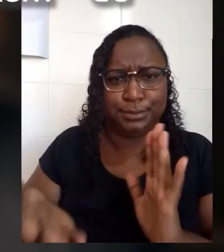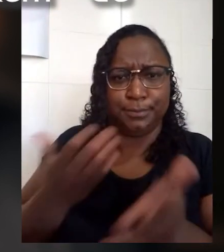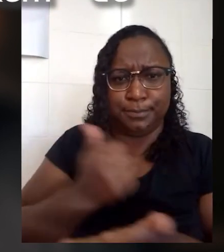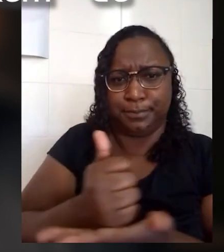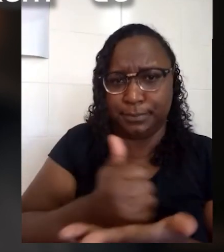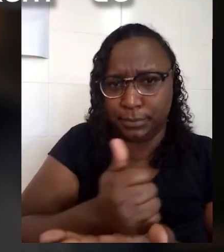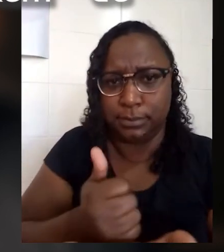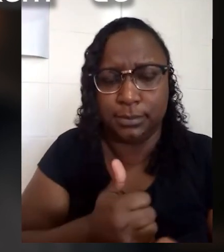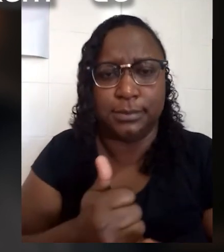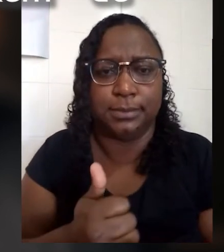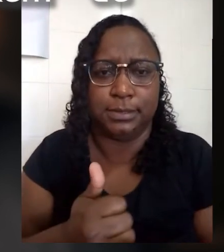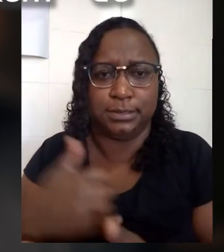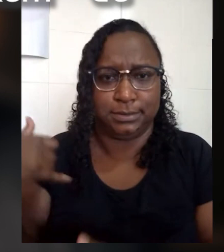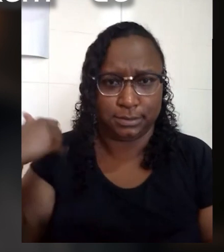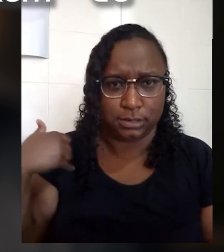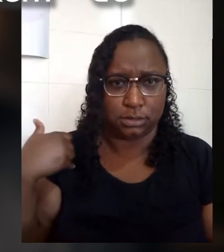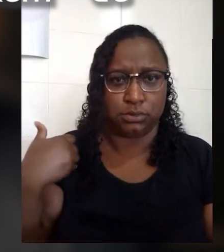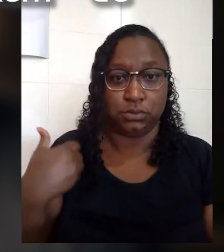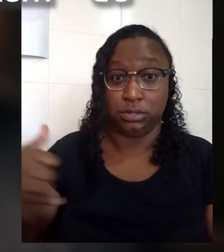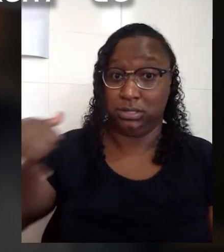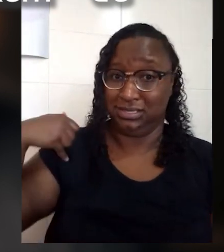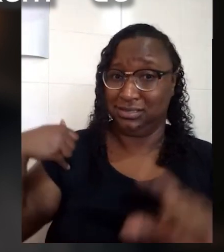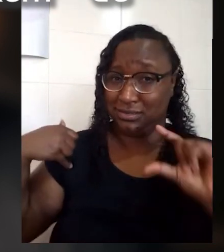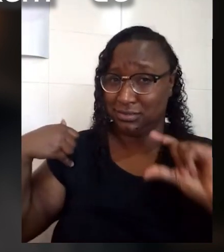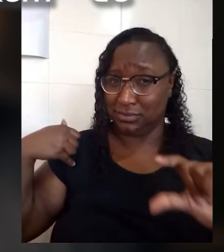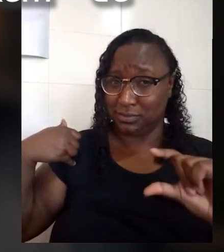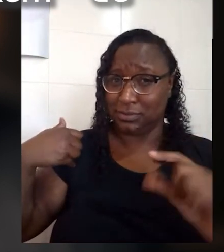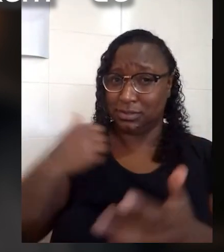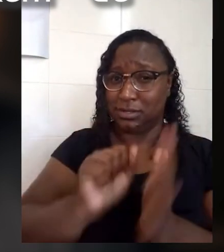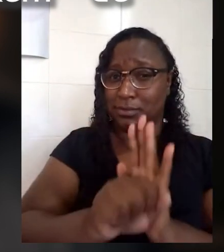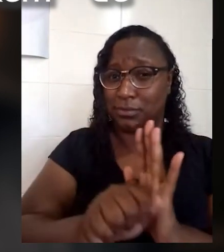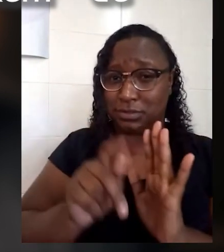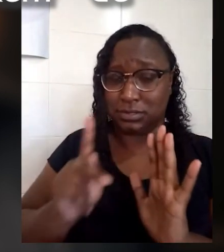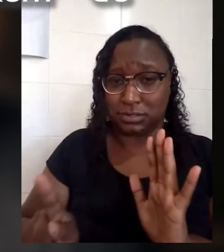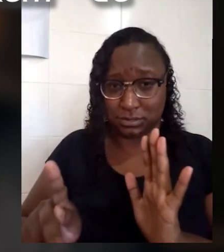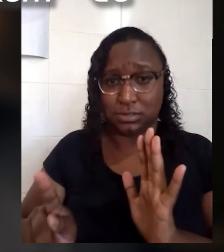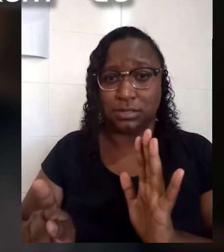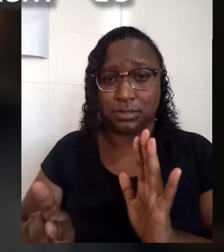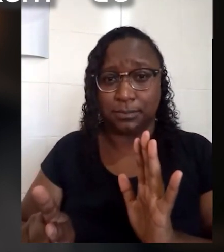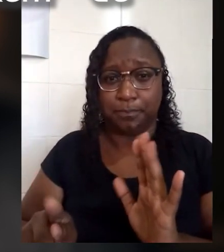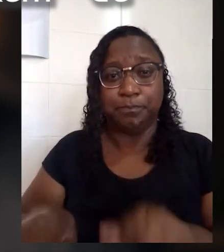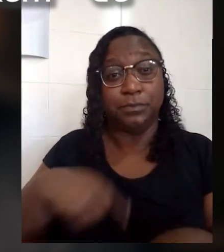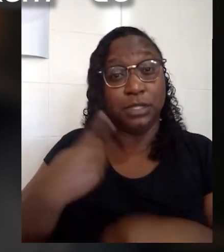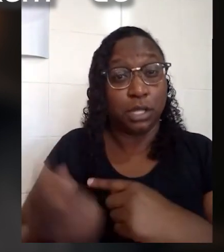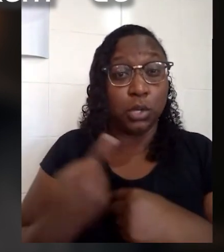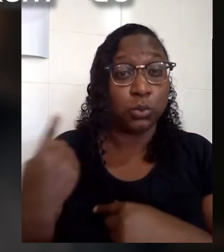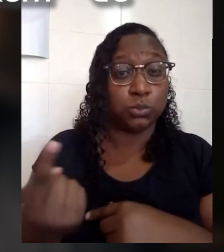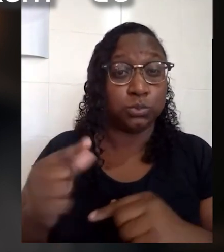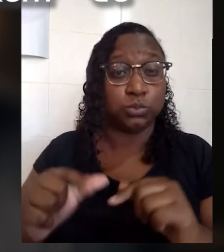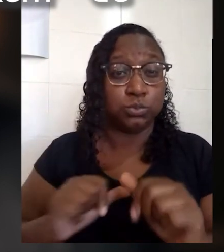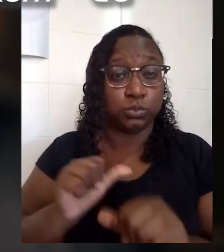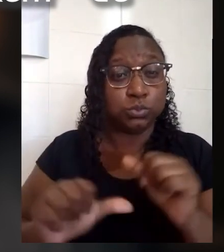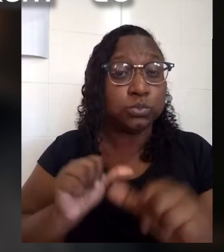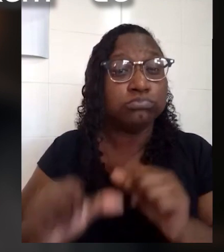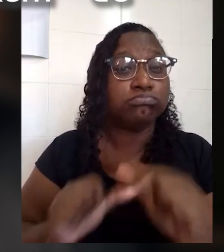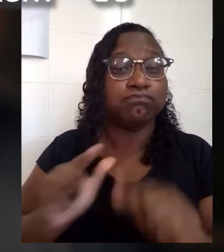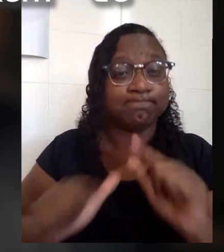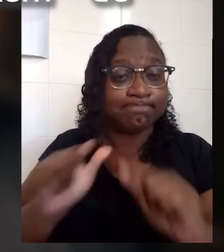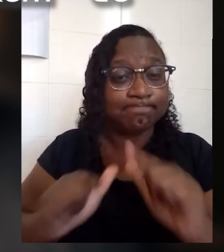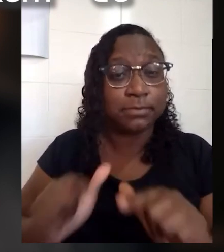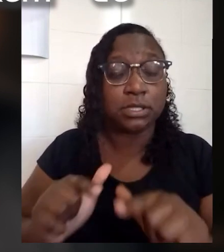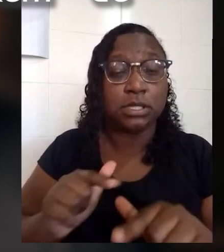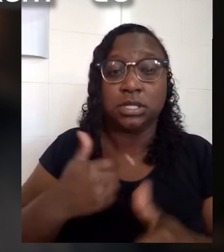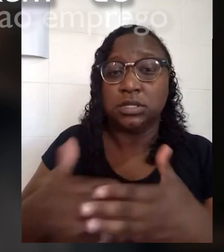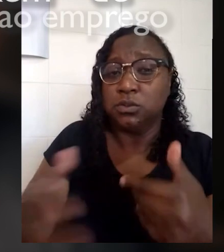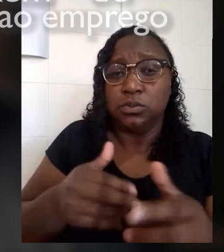idade, implementar uma idade mínima de aposentadoria e proibir práticas de coerção dos trabalhadores idosos para que deixem de trabalhar sem qualquer